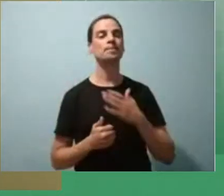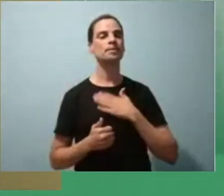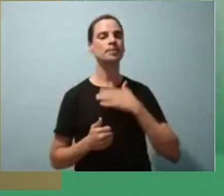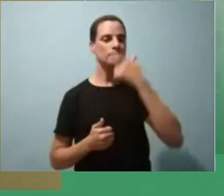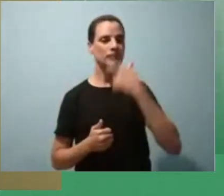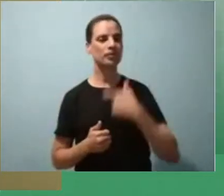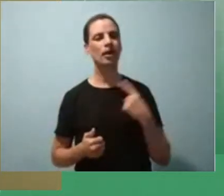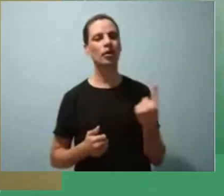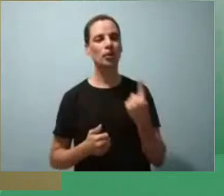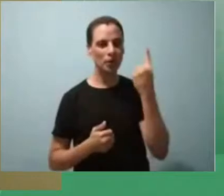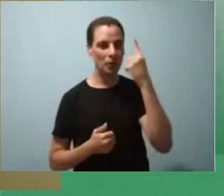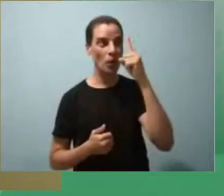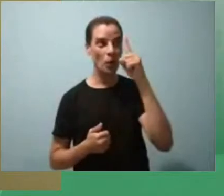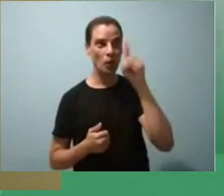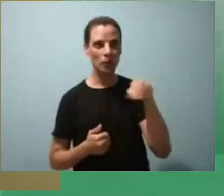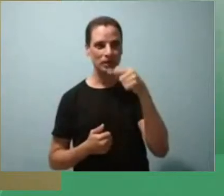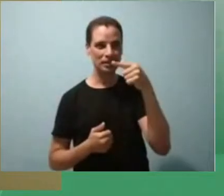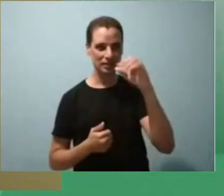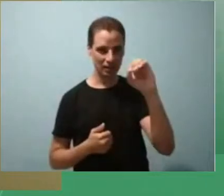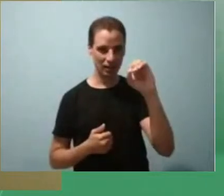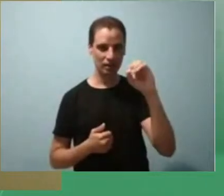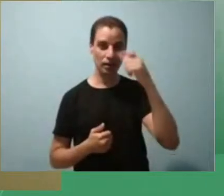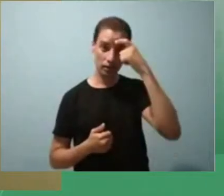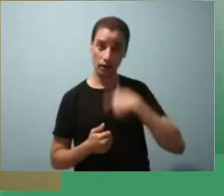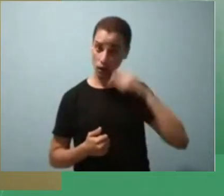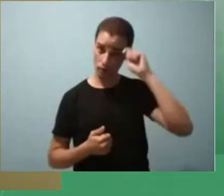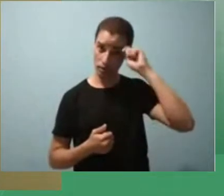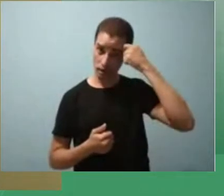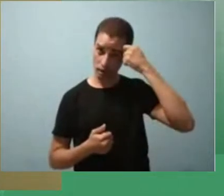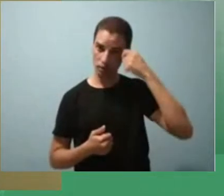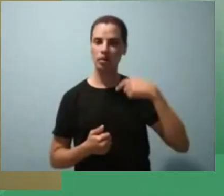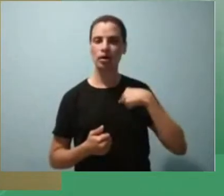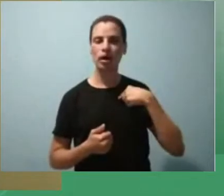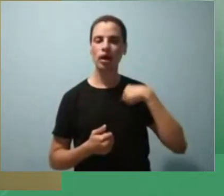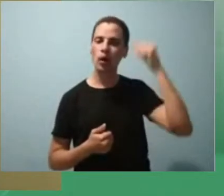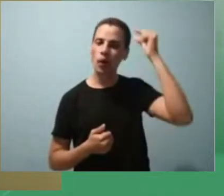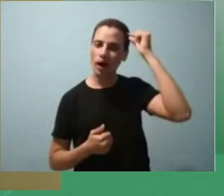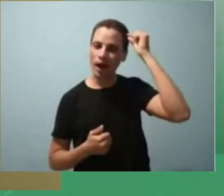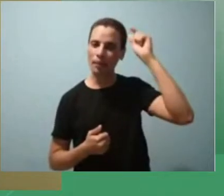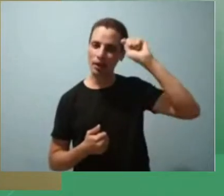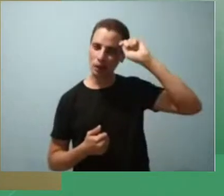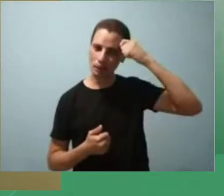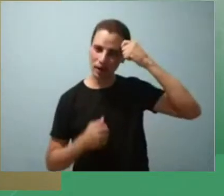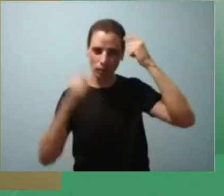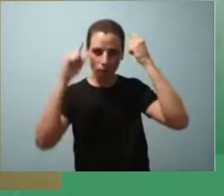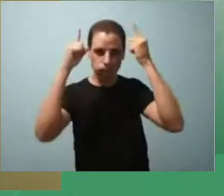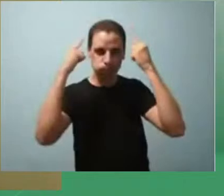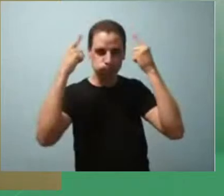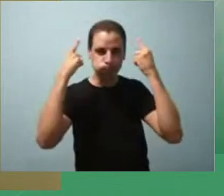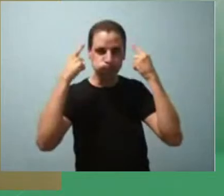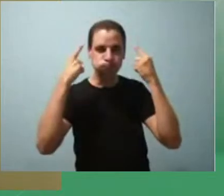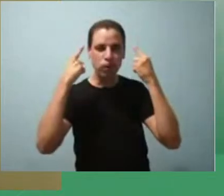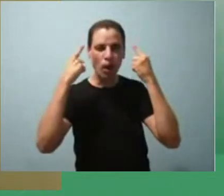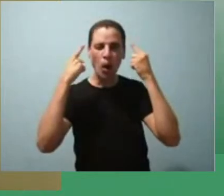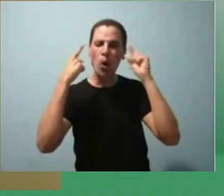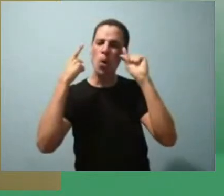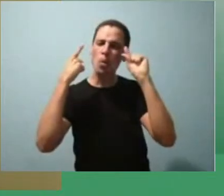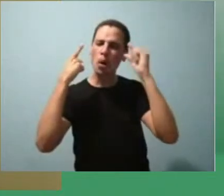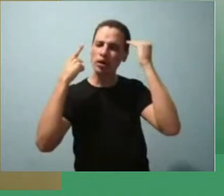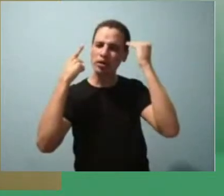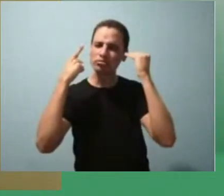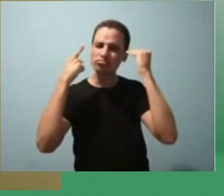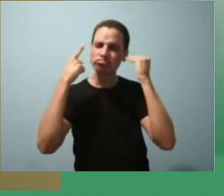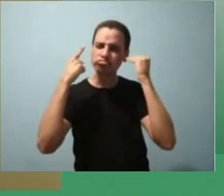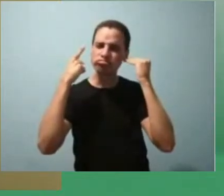1,70m de altura, sou negro, tenho cabelo preto e encaracolado, pouquinho comprido para o homem.